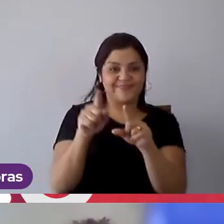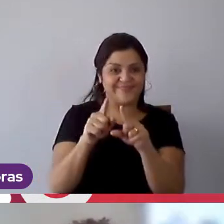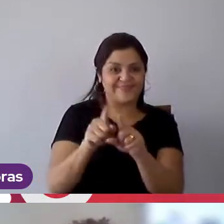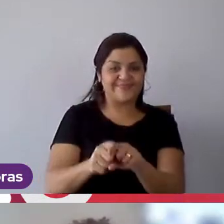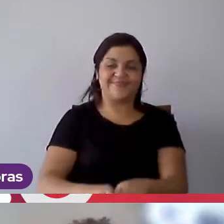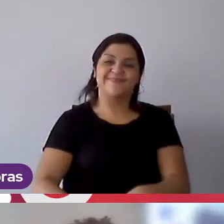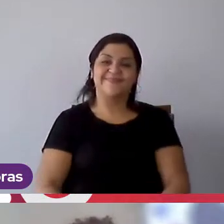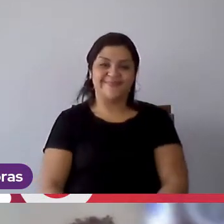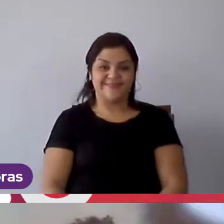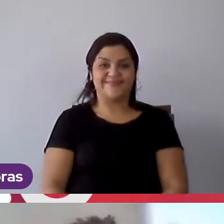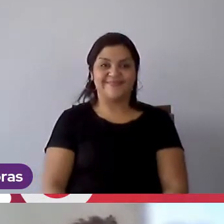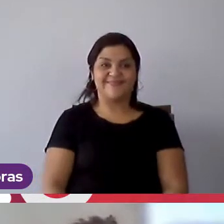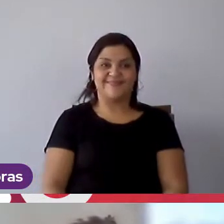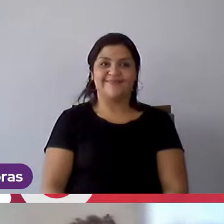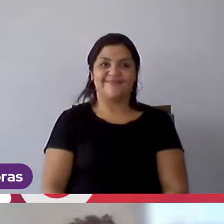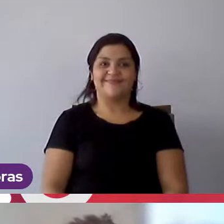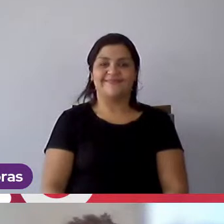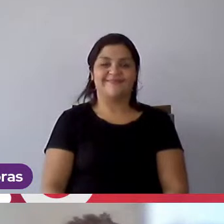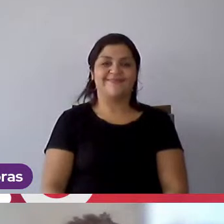nome já vem lá?